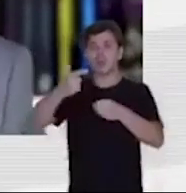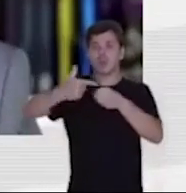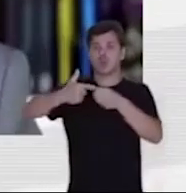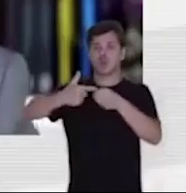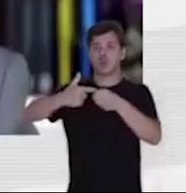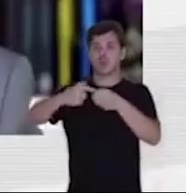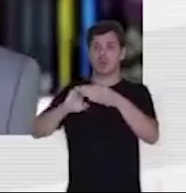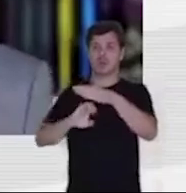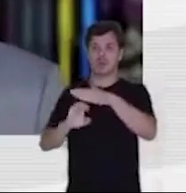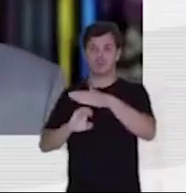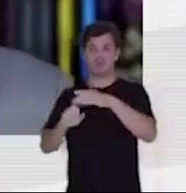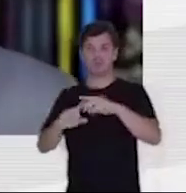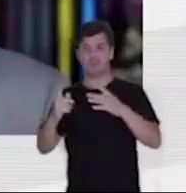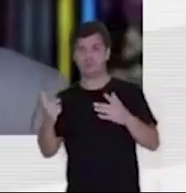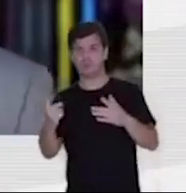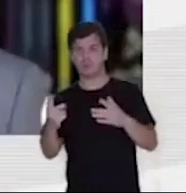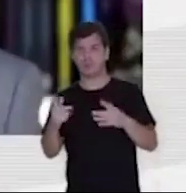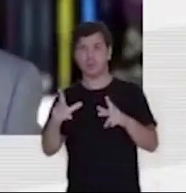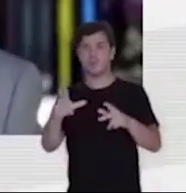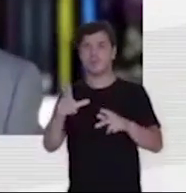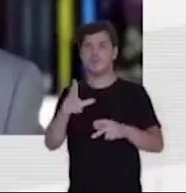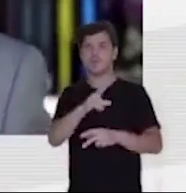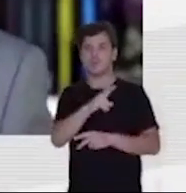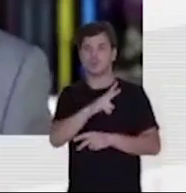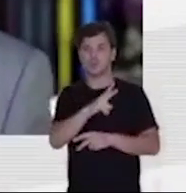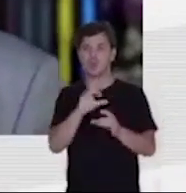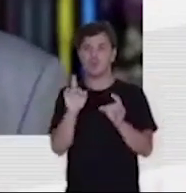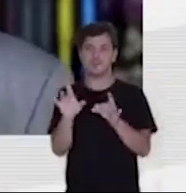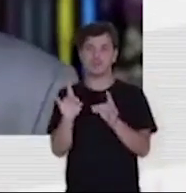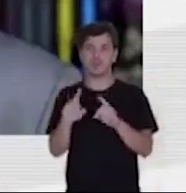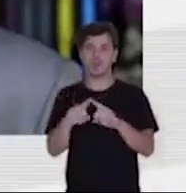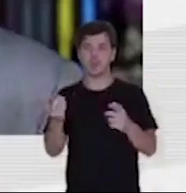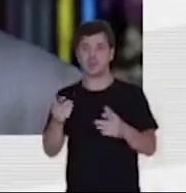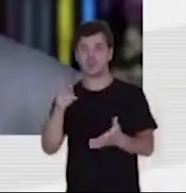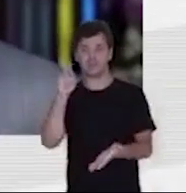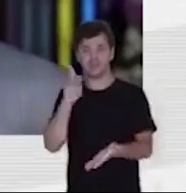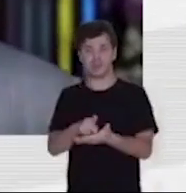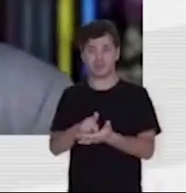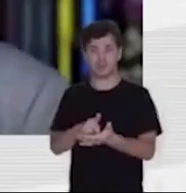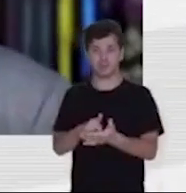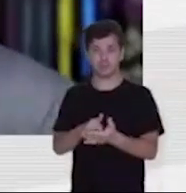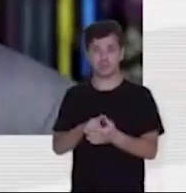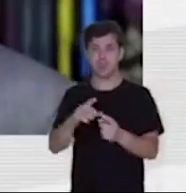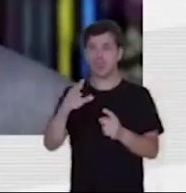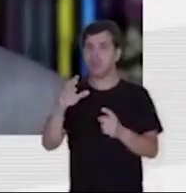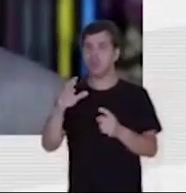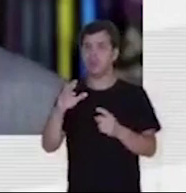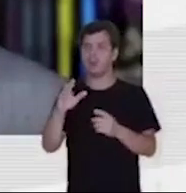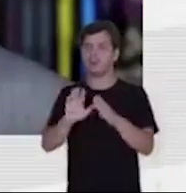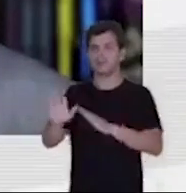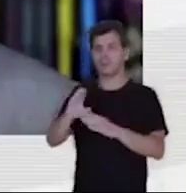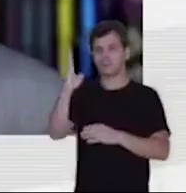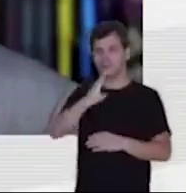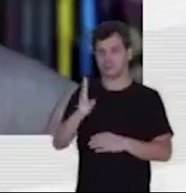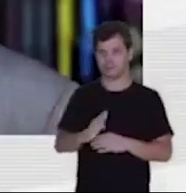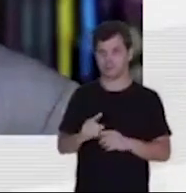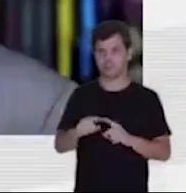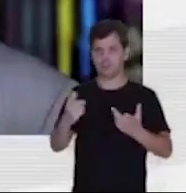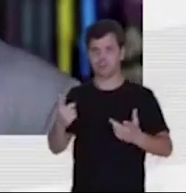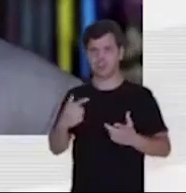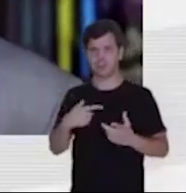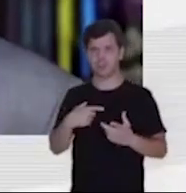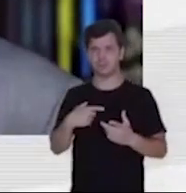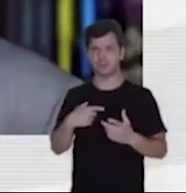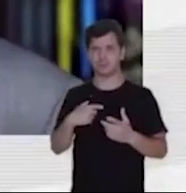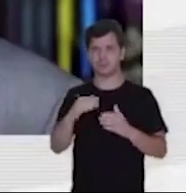nossa Eletrobras, tentando privatizar. O que eles querem, na verdade, é tomar conta do nosso país. E nós queremos